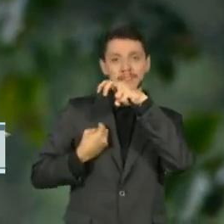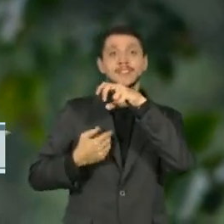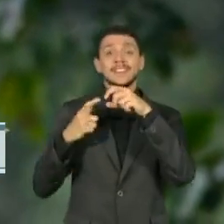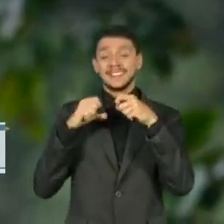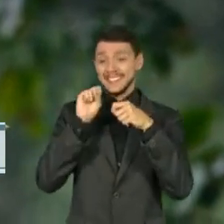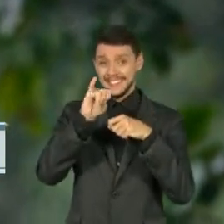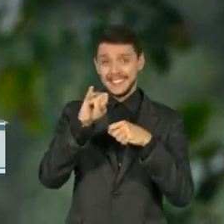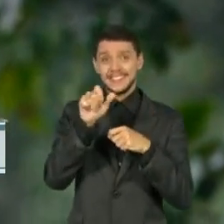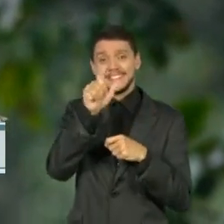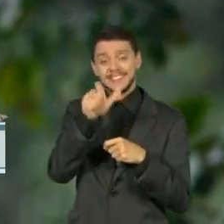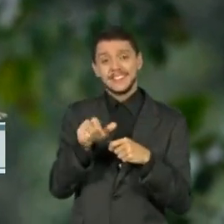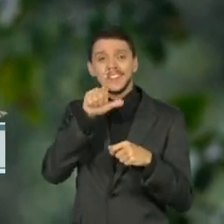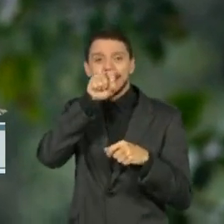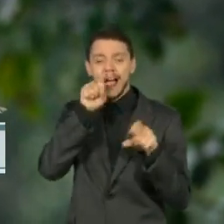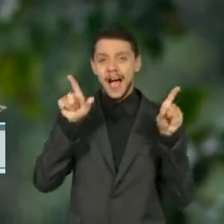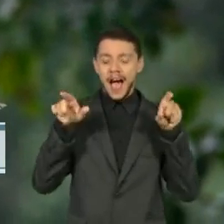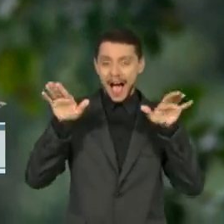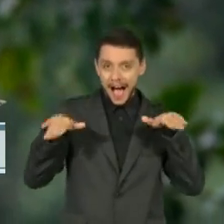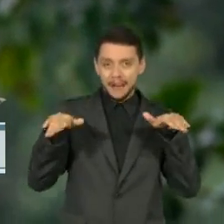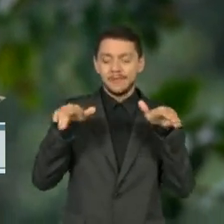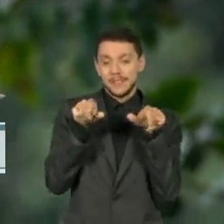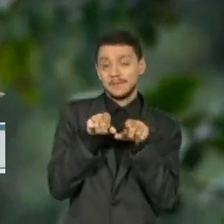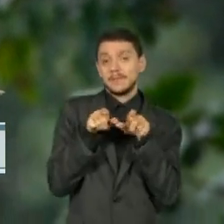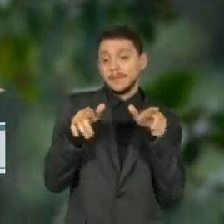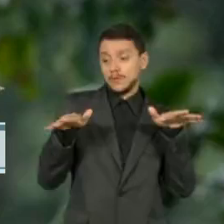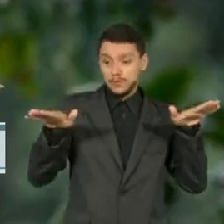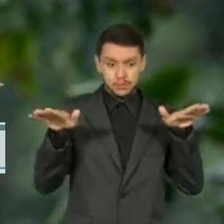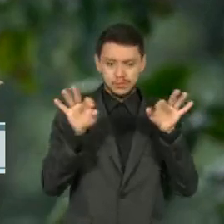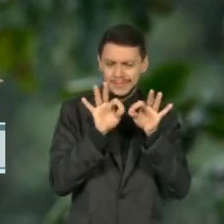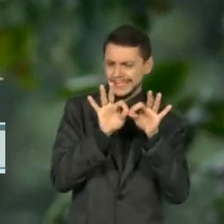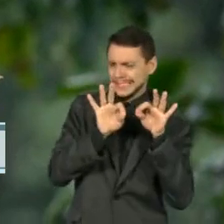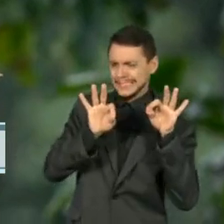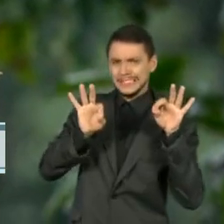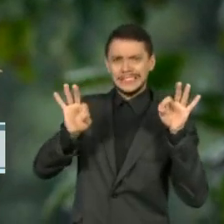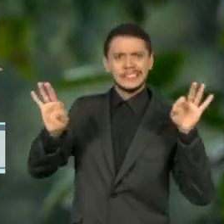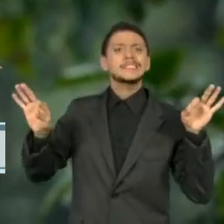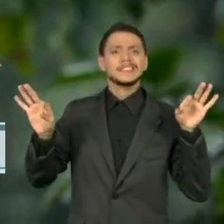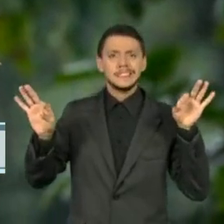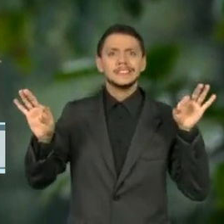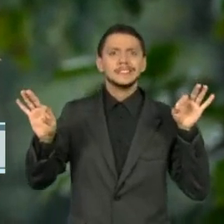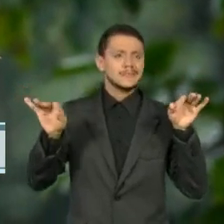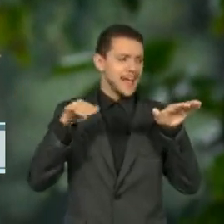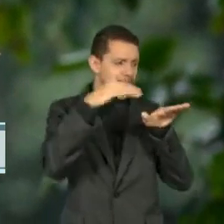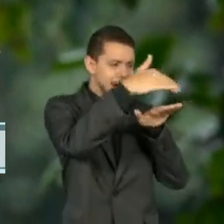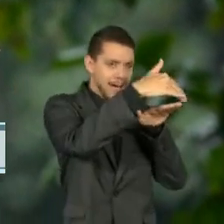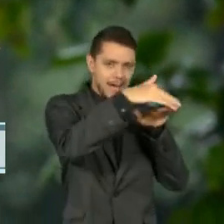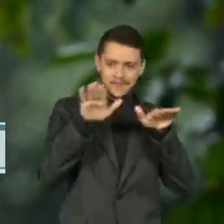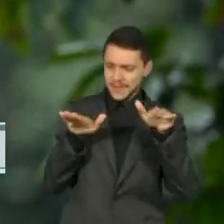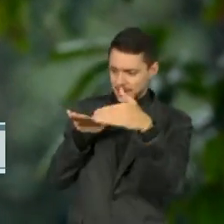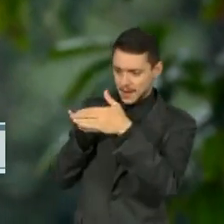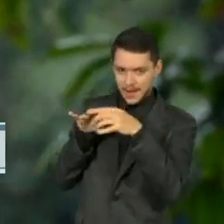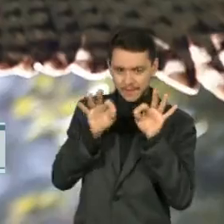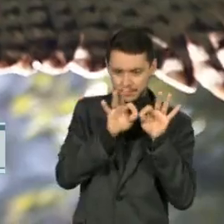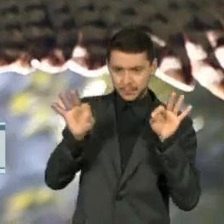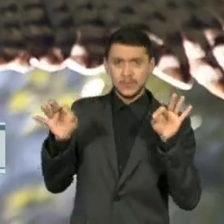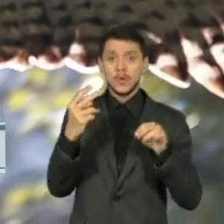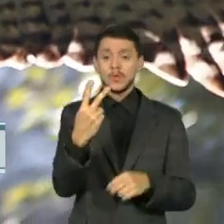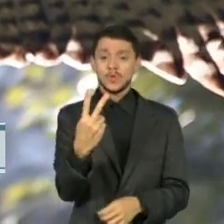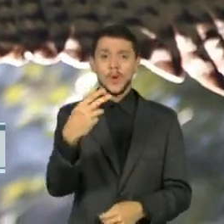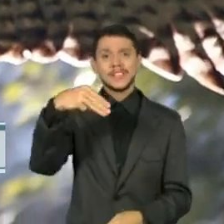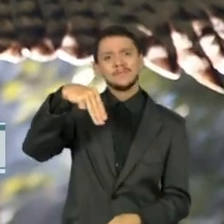asas sobre a floresta, se agiganta. De uma ponta a outra, chega a medir mais de dois metros de pura beleza.